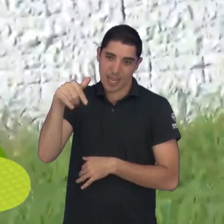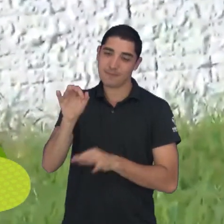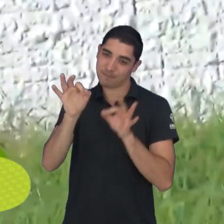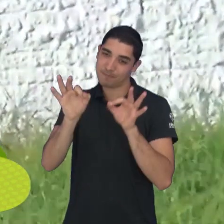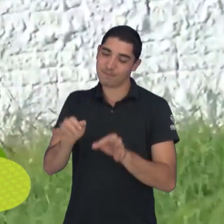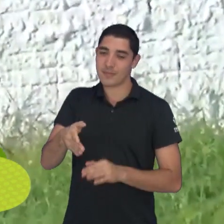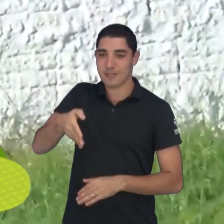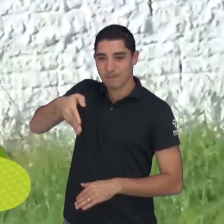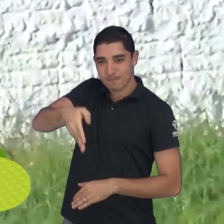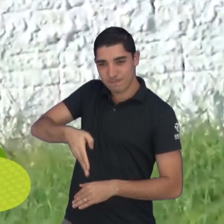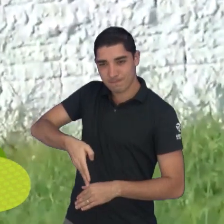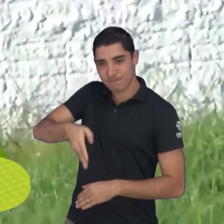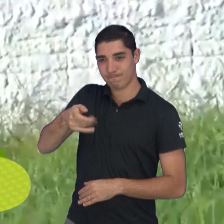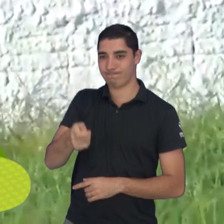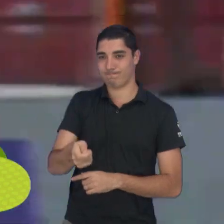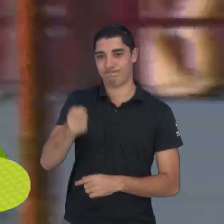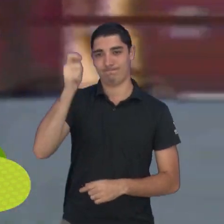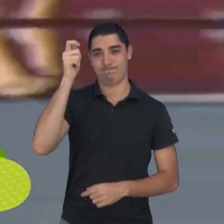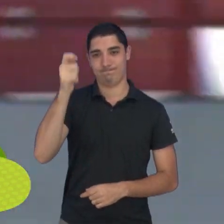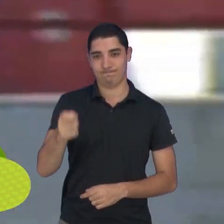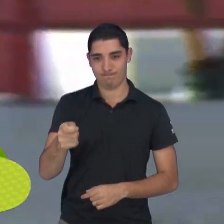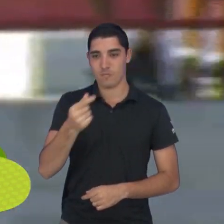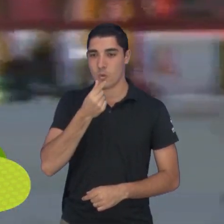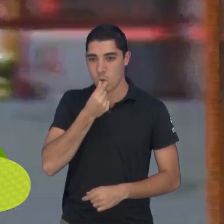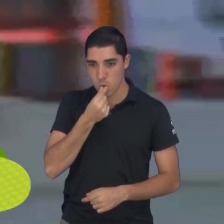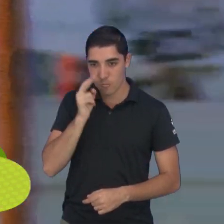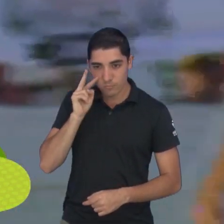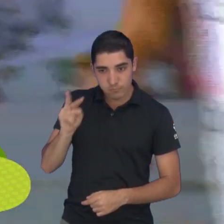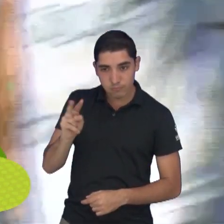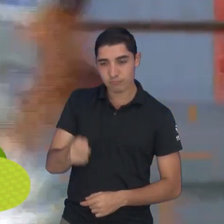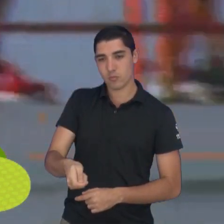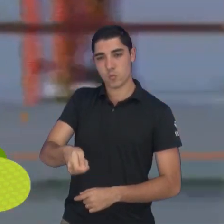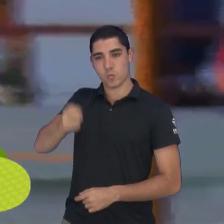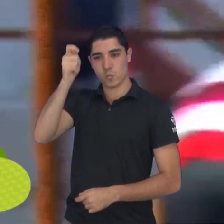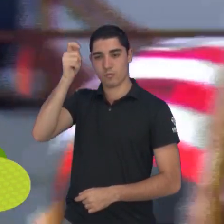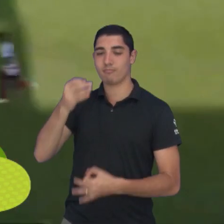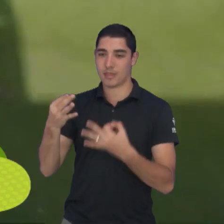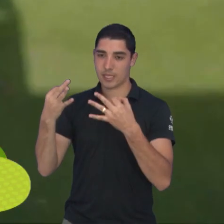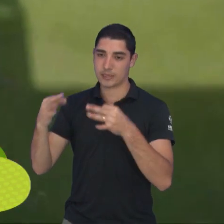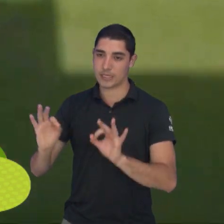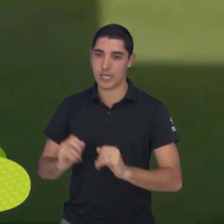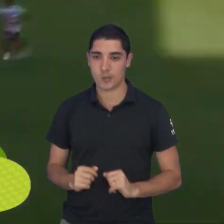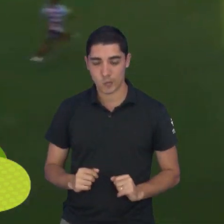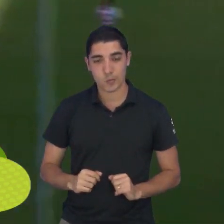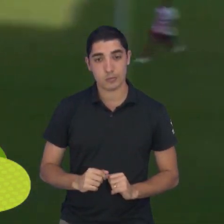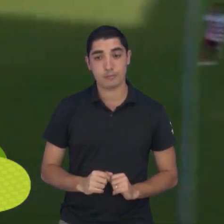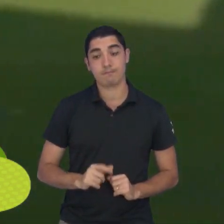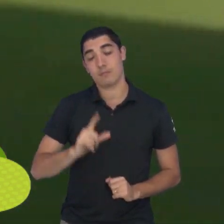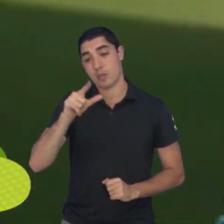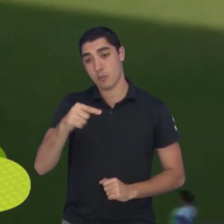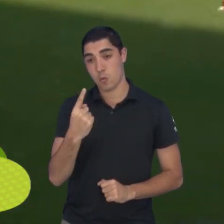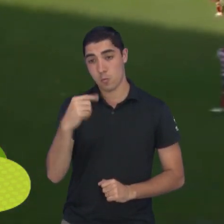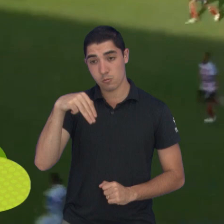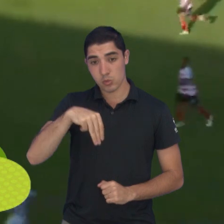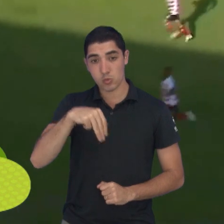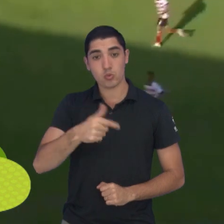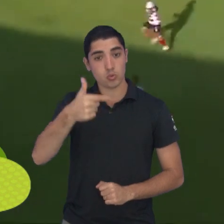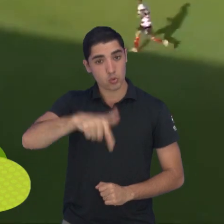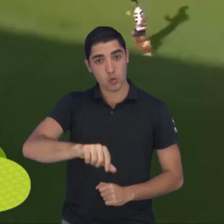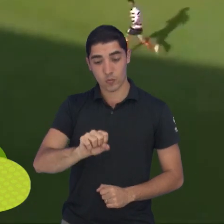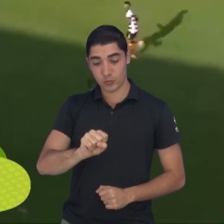condição de impedimento e foi flagrado pelo auxiliar, que acertou na decisão. Um minuto depois, veio ele,